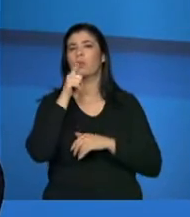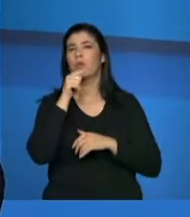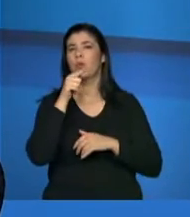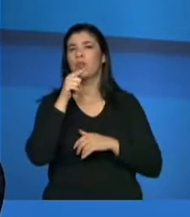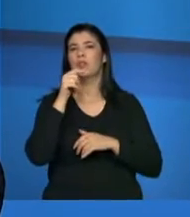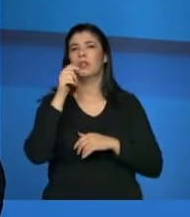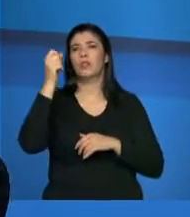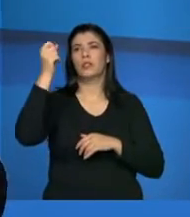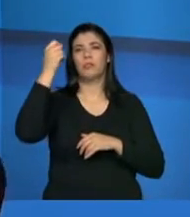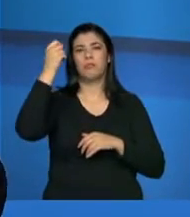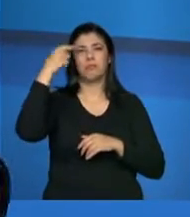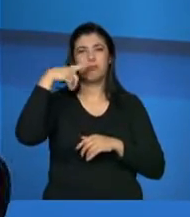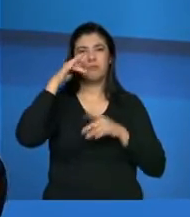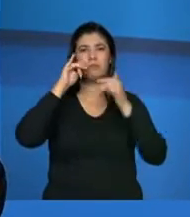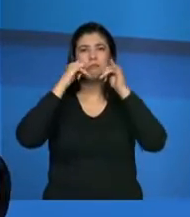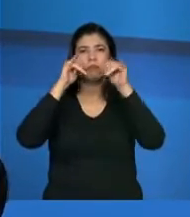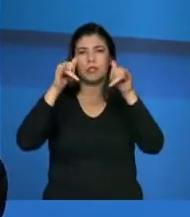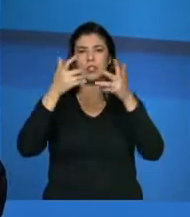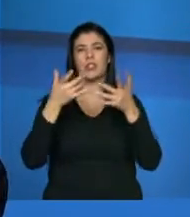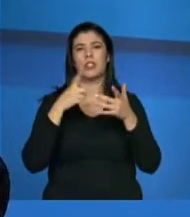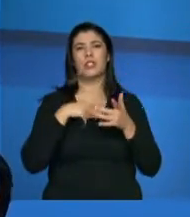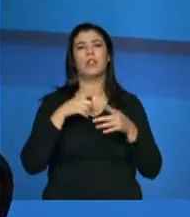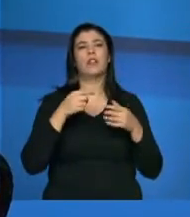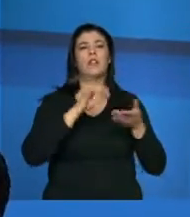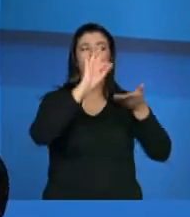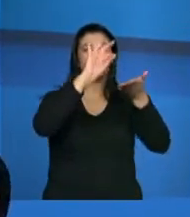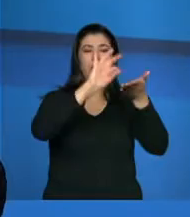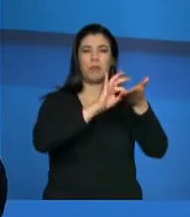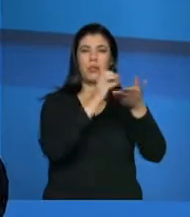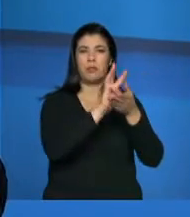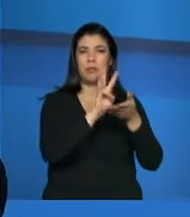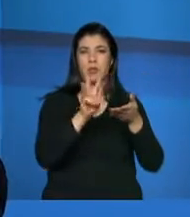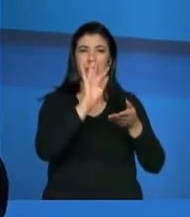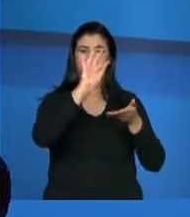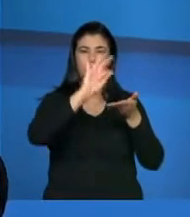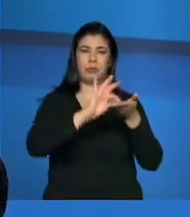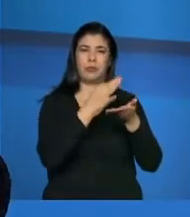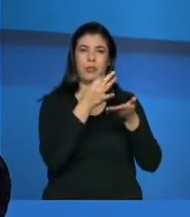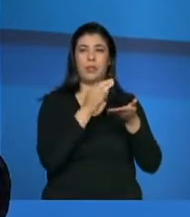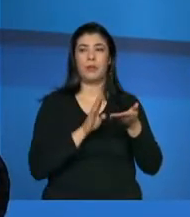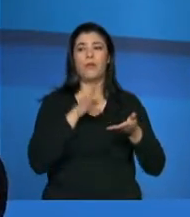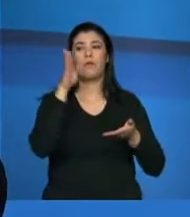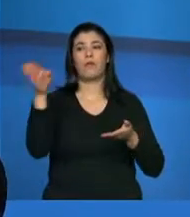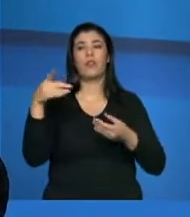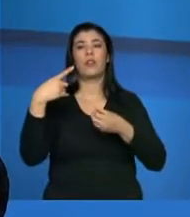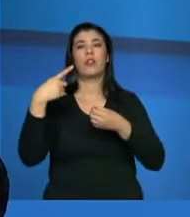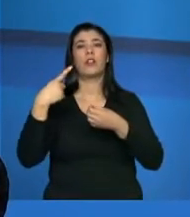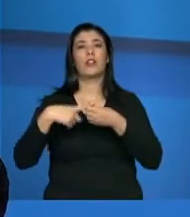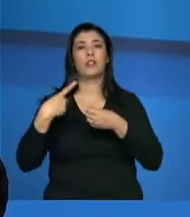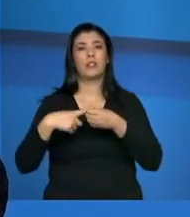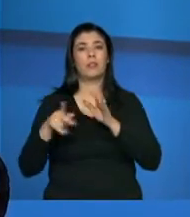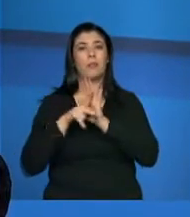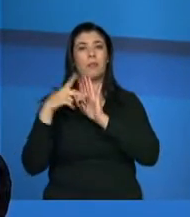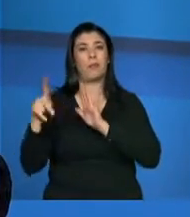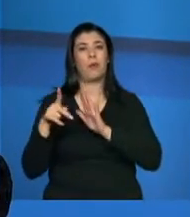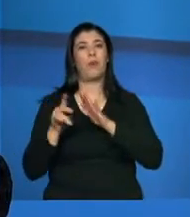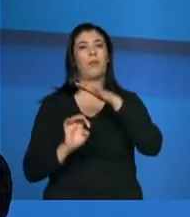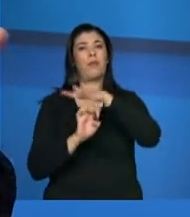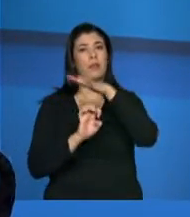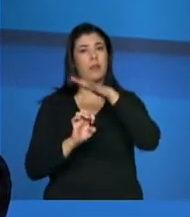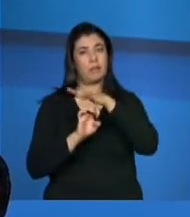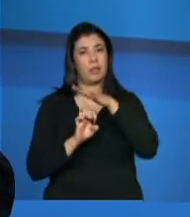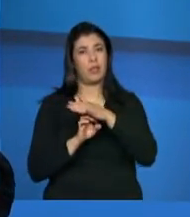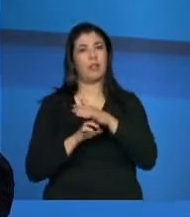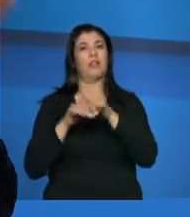você tem que ir na concessionária local solicitando a entrada na tarifa social de energia elétrica, que